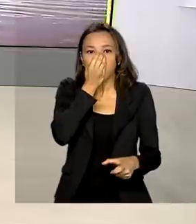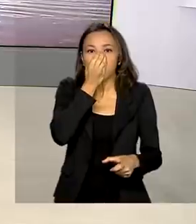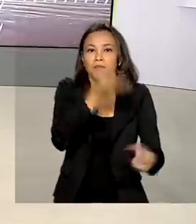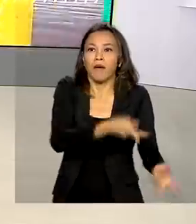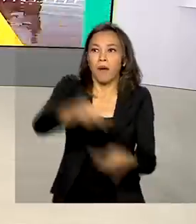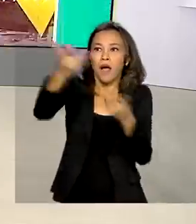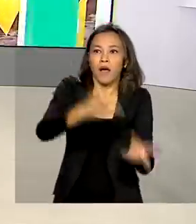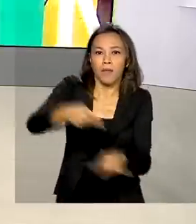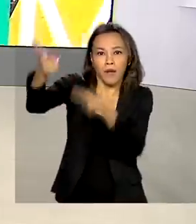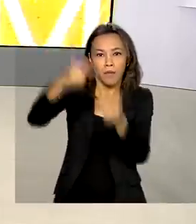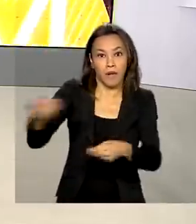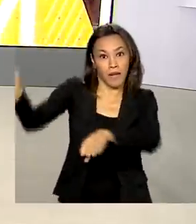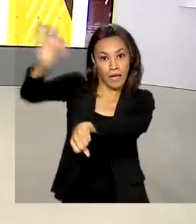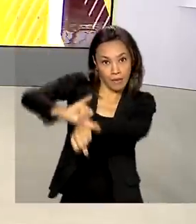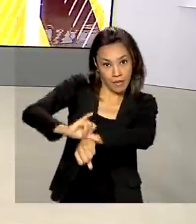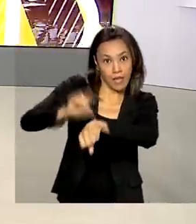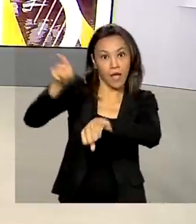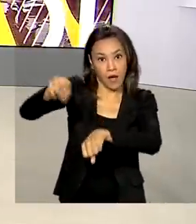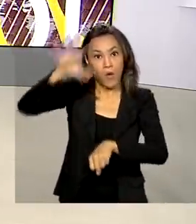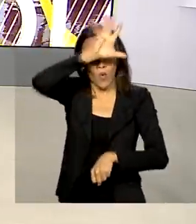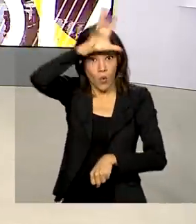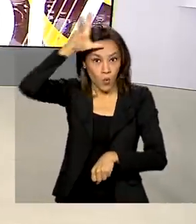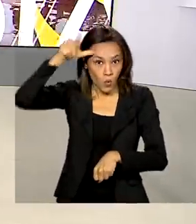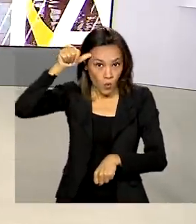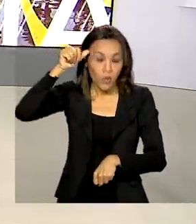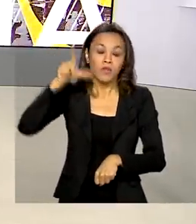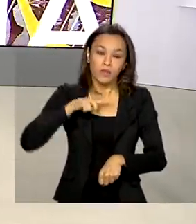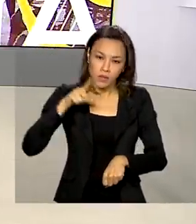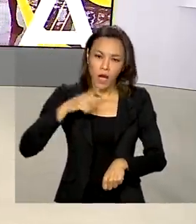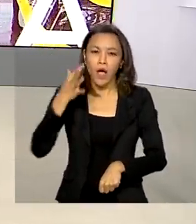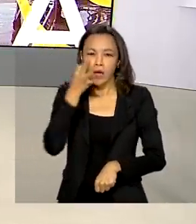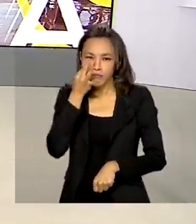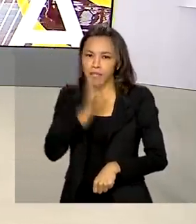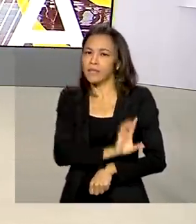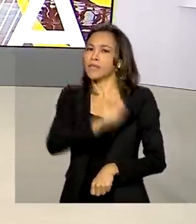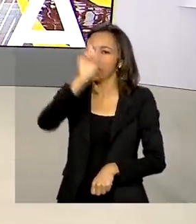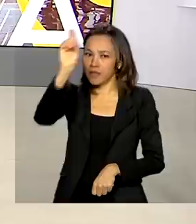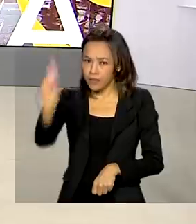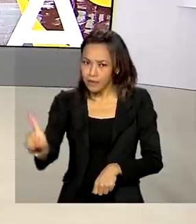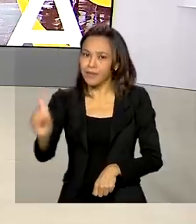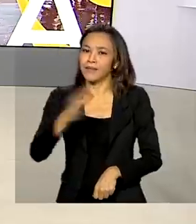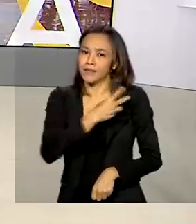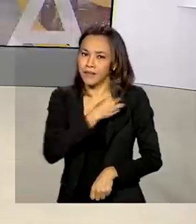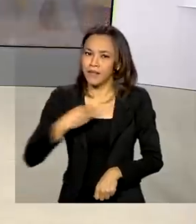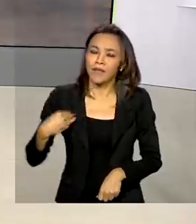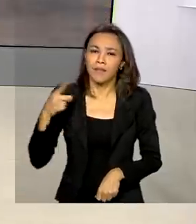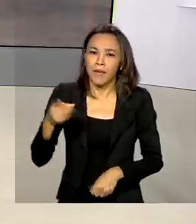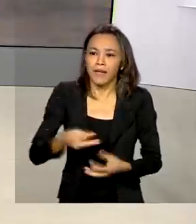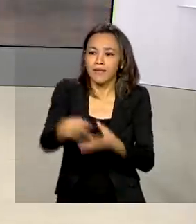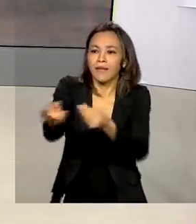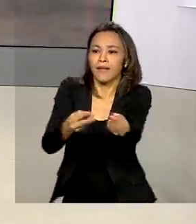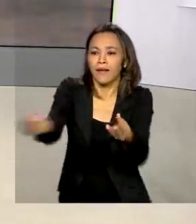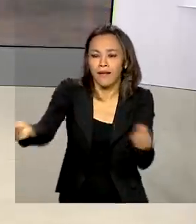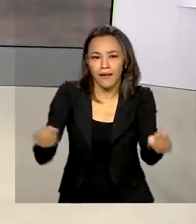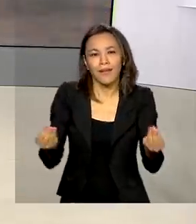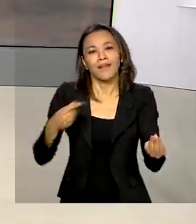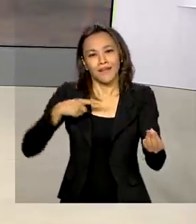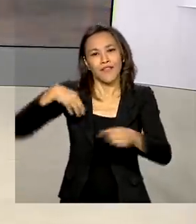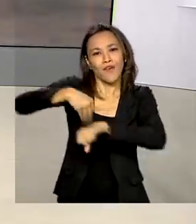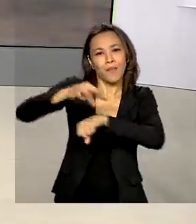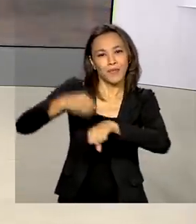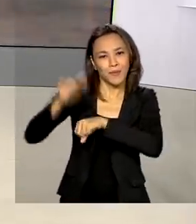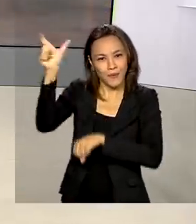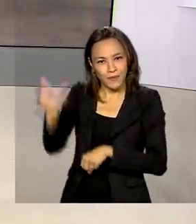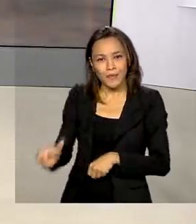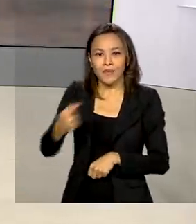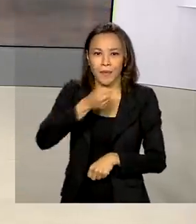E o Ministro da Saúde está em Manaus para distribuição de vacinas da AstraZeneca. Vamos conversar com o repórter Glauco de Queiroz. Ele traz ao vivo para a